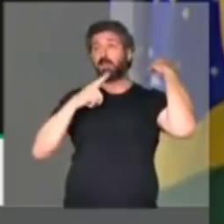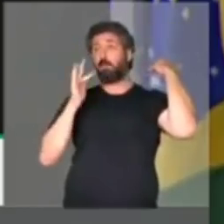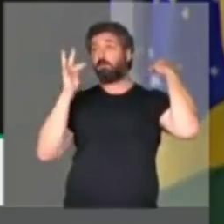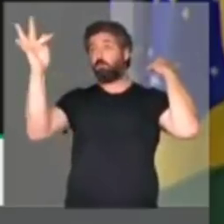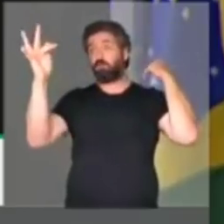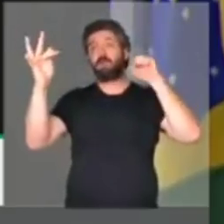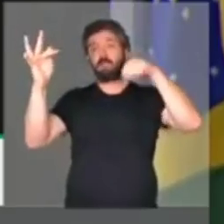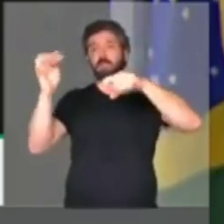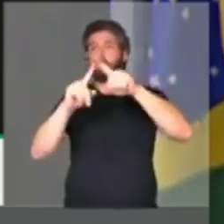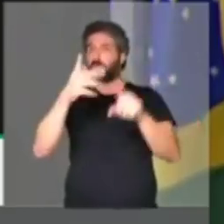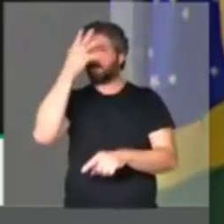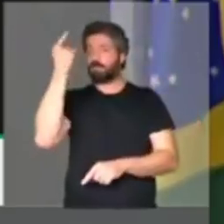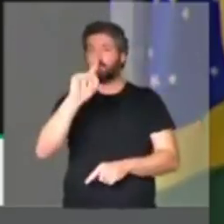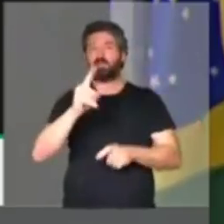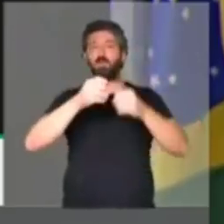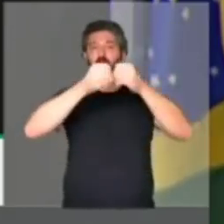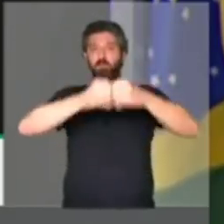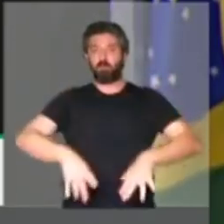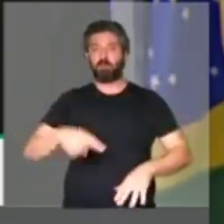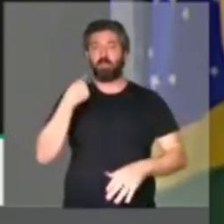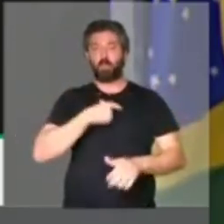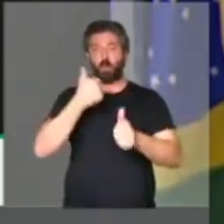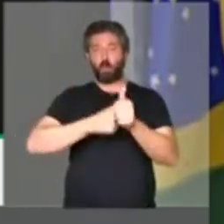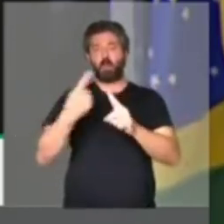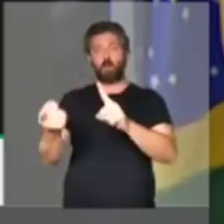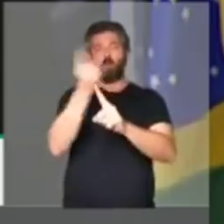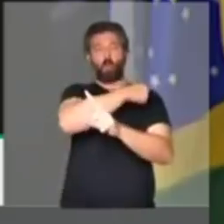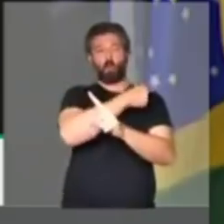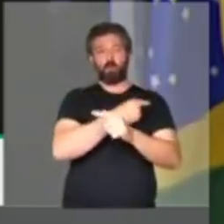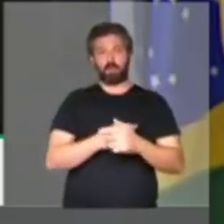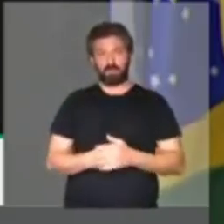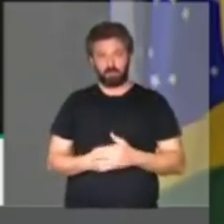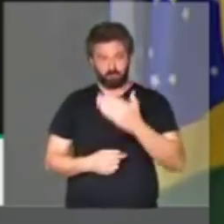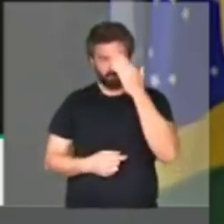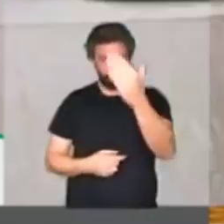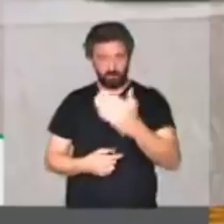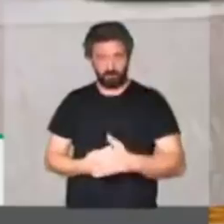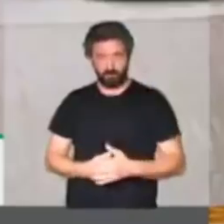jamais vamos esquecer o desastre que nós combatemos no passado. Obrigado, presidente.